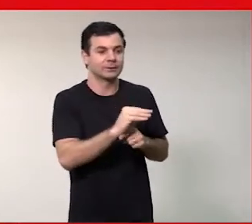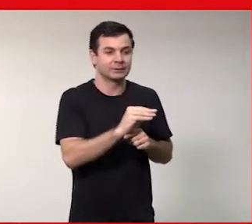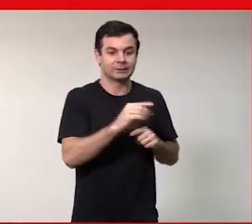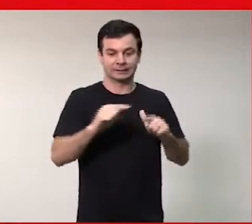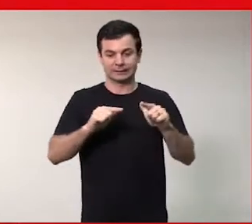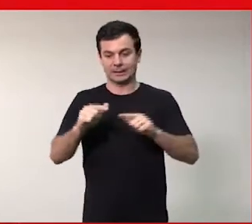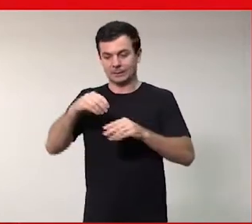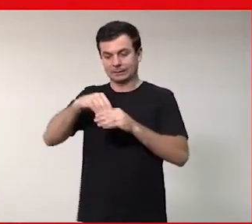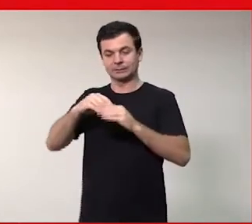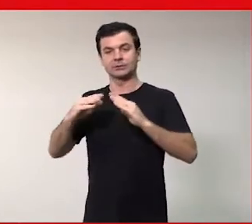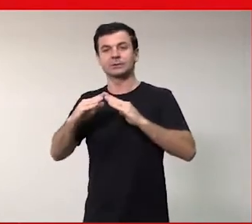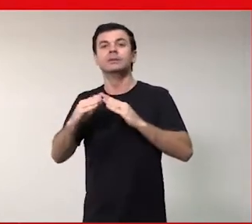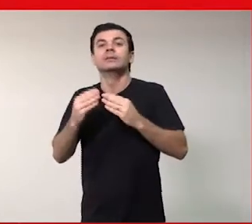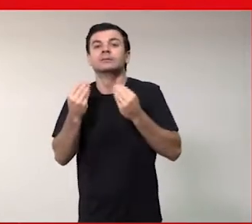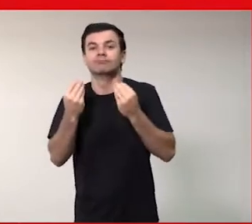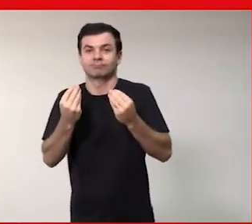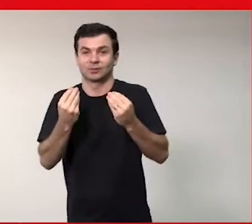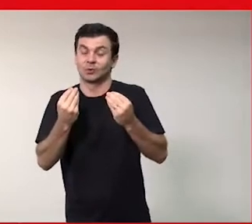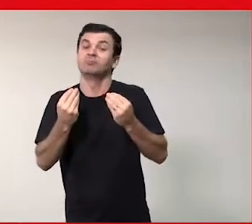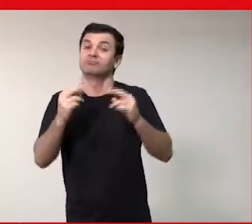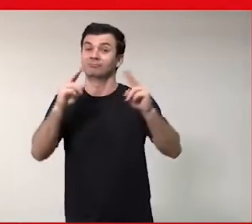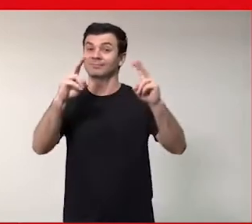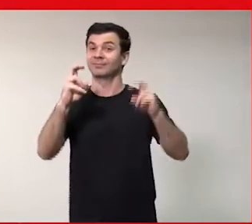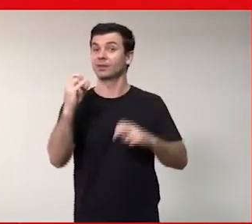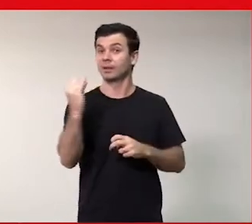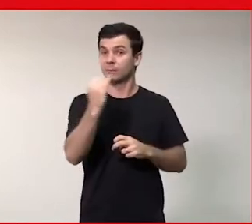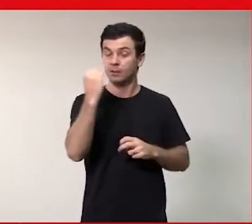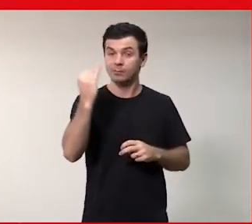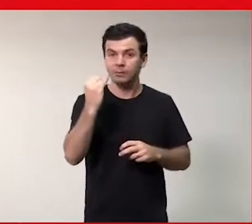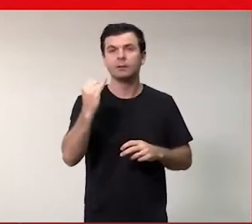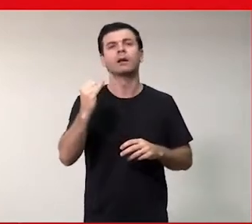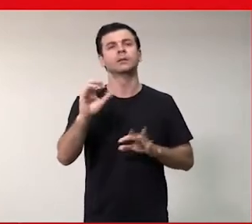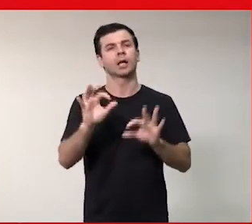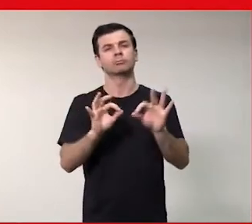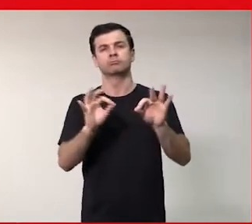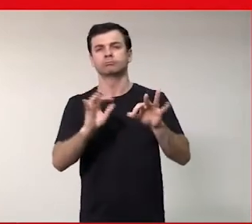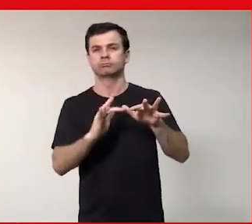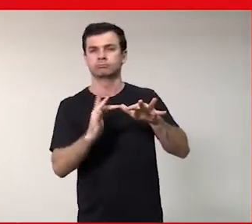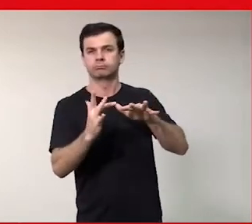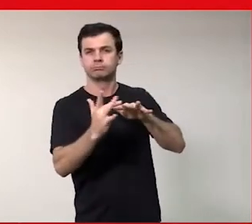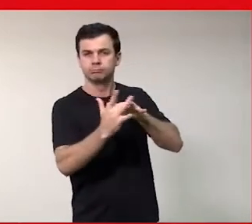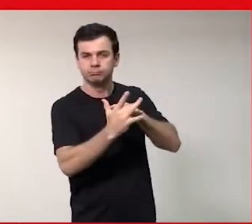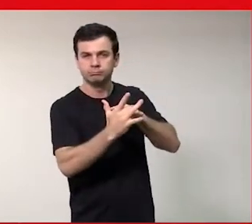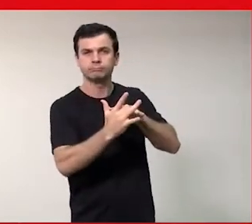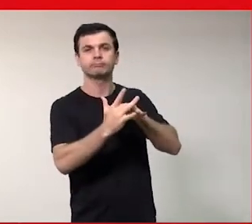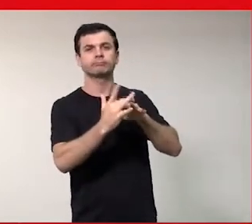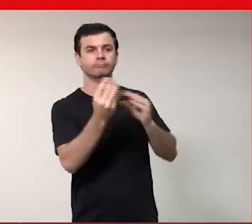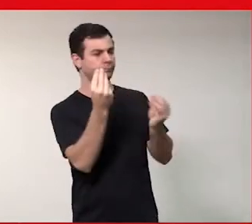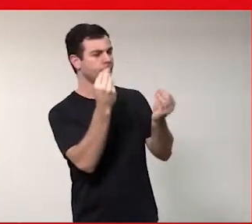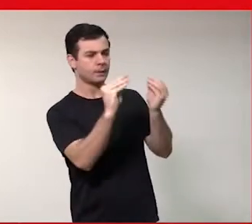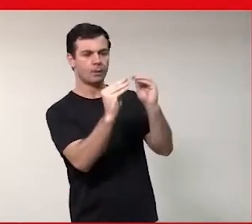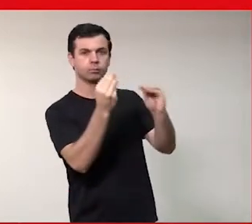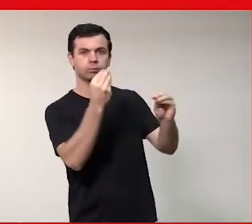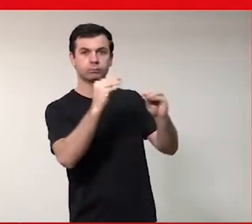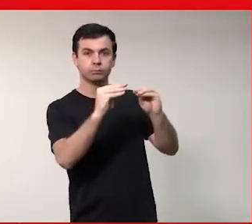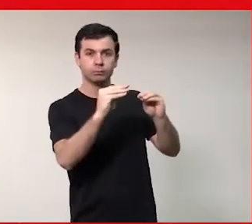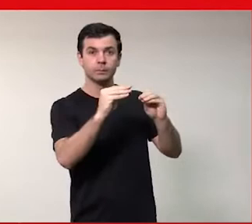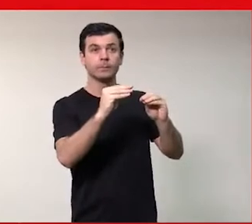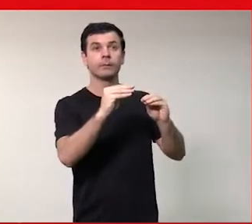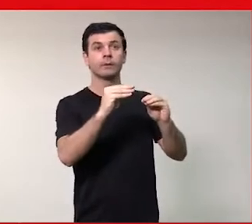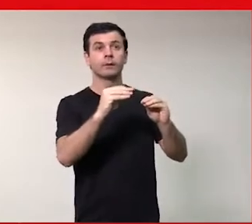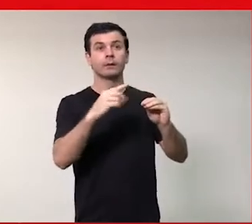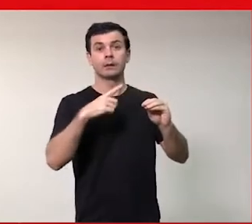importantíssimo a ser levantado. E aí, está aqui as nossas redes sociais, culto, vão lá nas nossas redes sociais. E dentre esses projetos